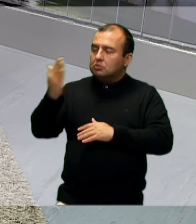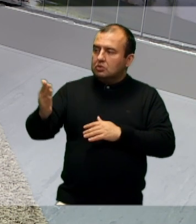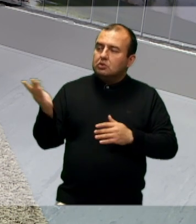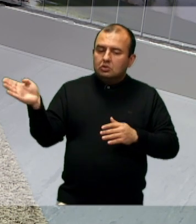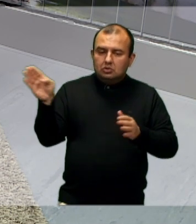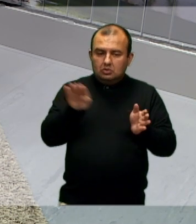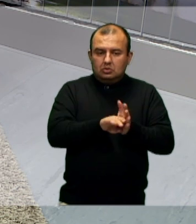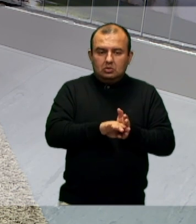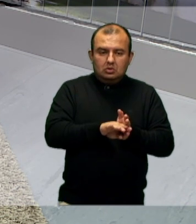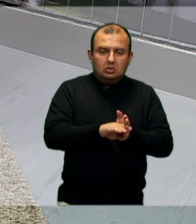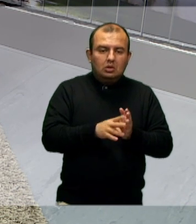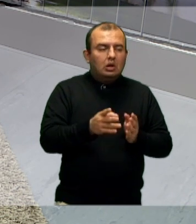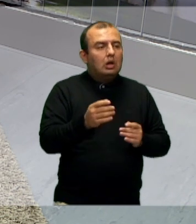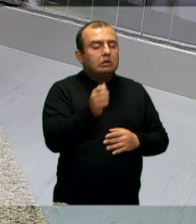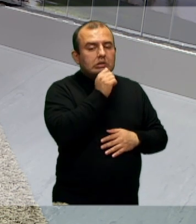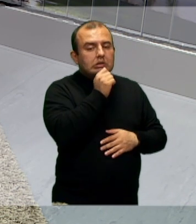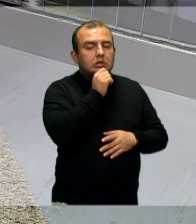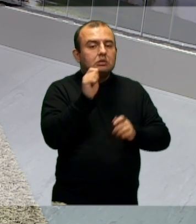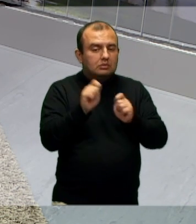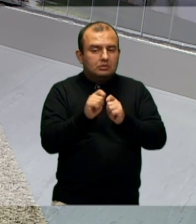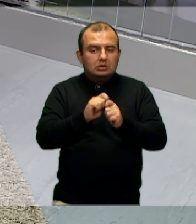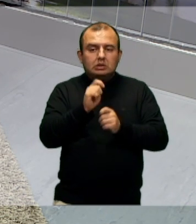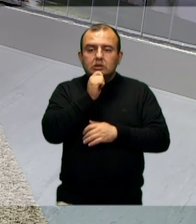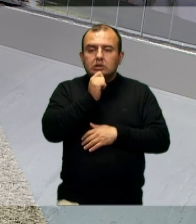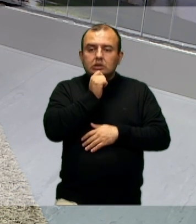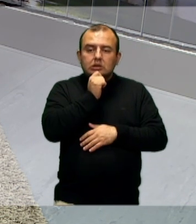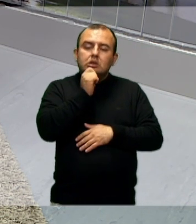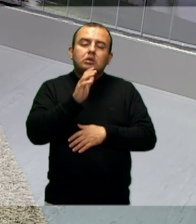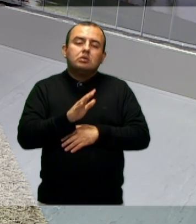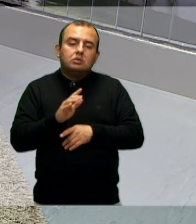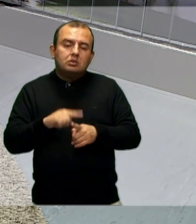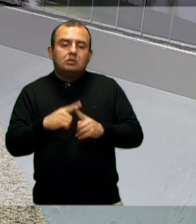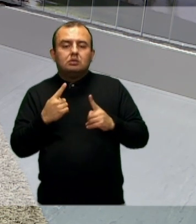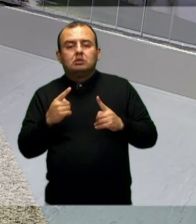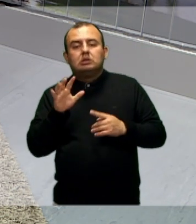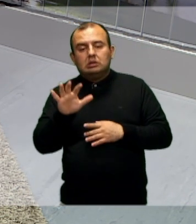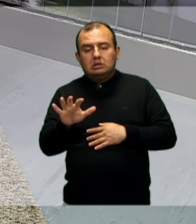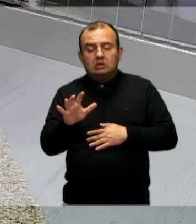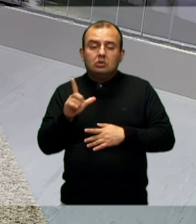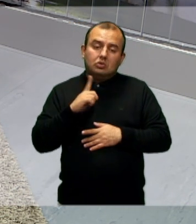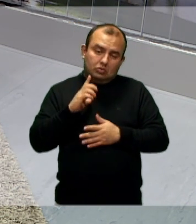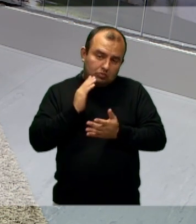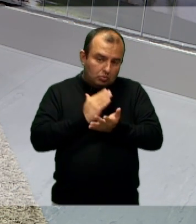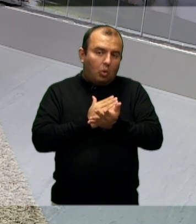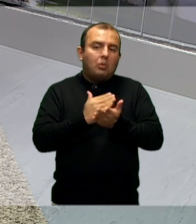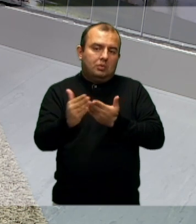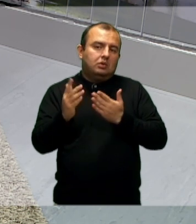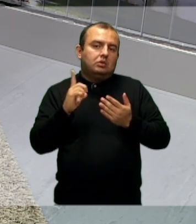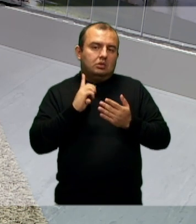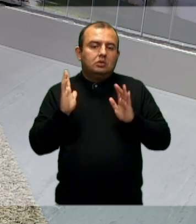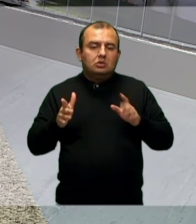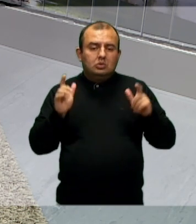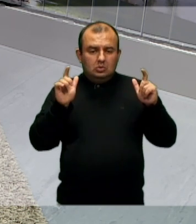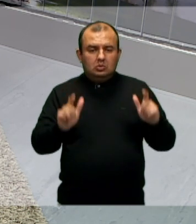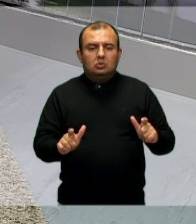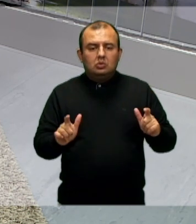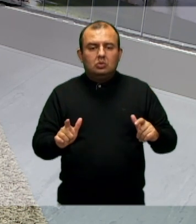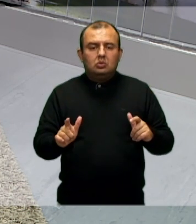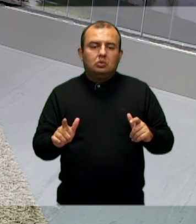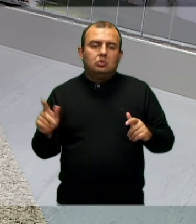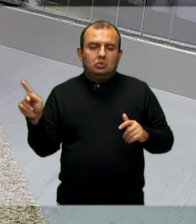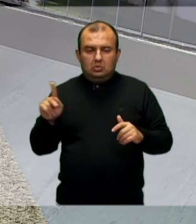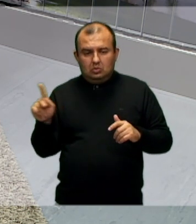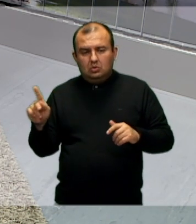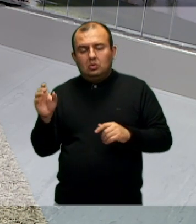Ainda não foi, né, o feito, mas assim, pelo menos teve uma iniciativa, porque são locais onde os